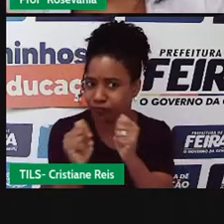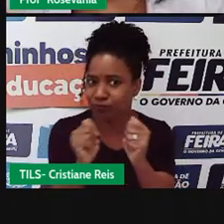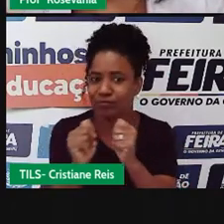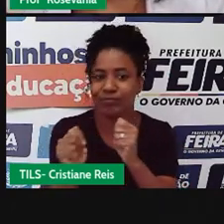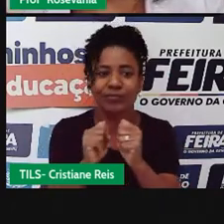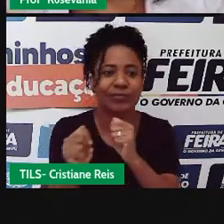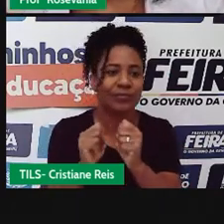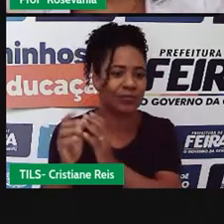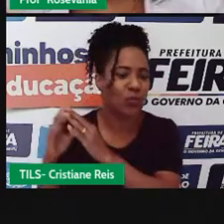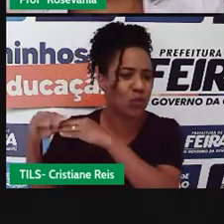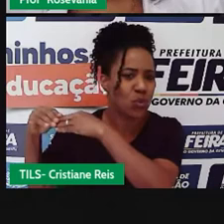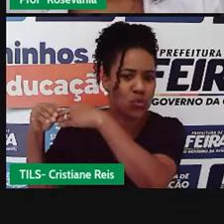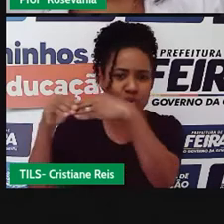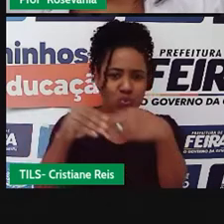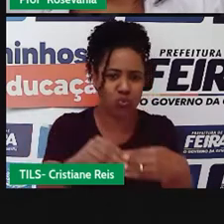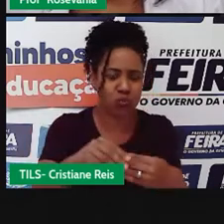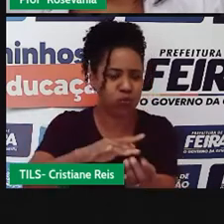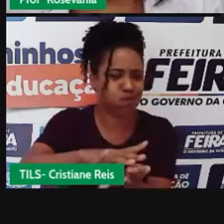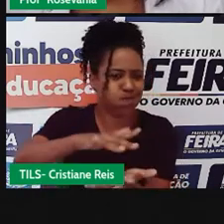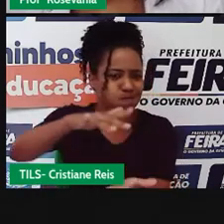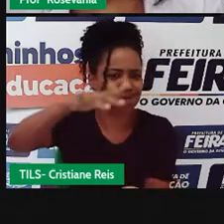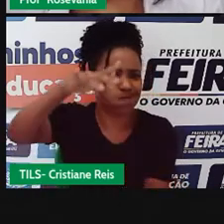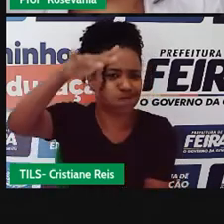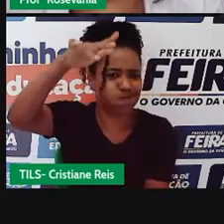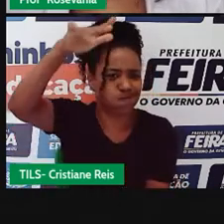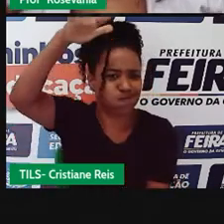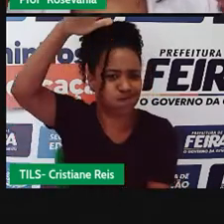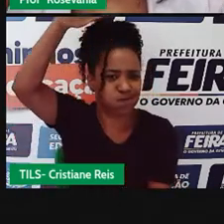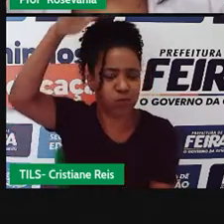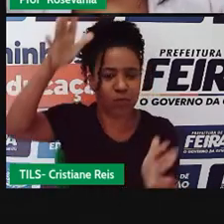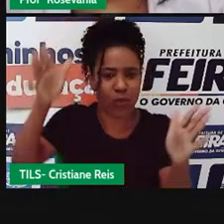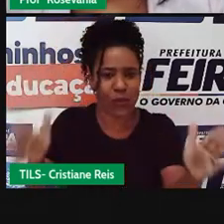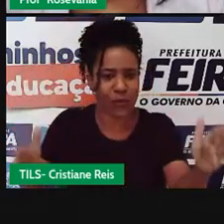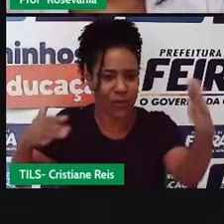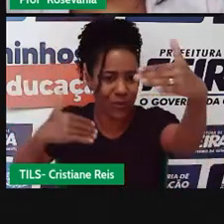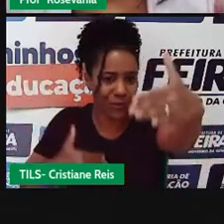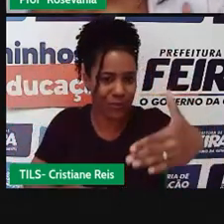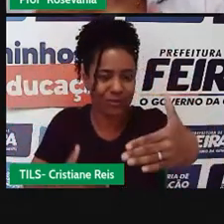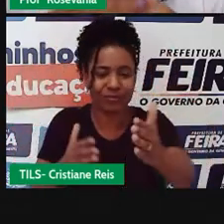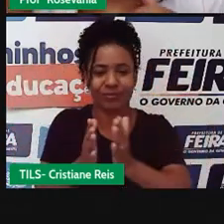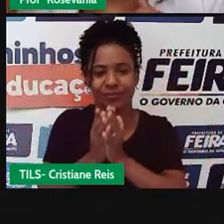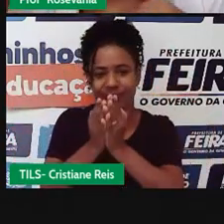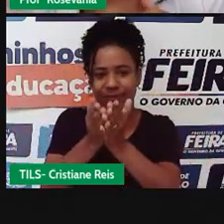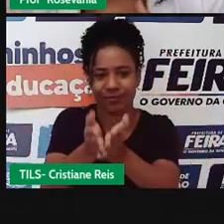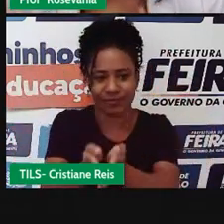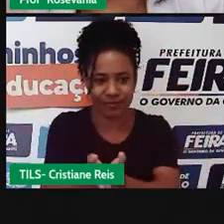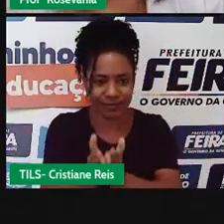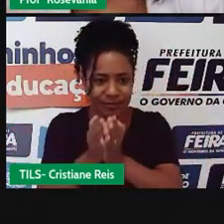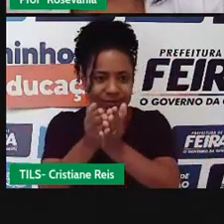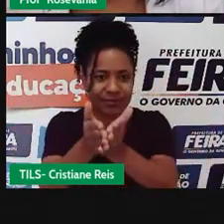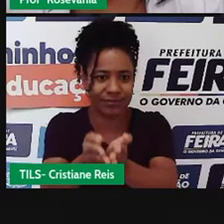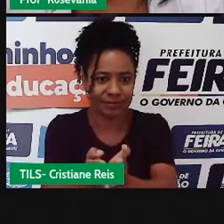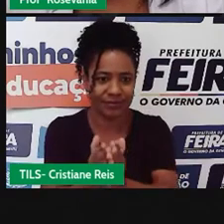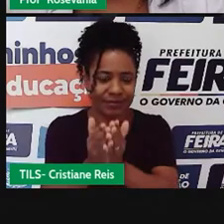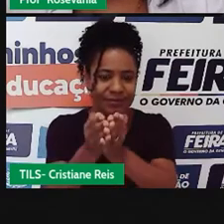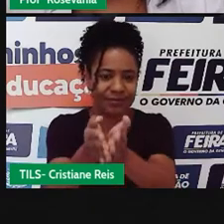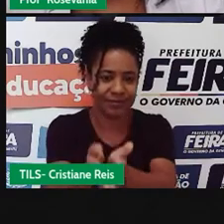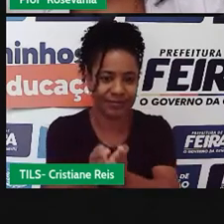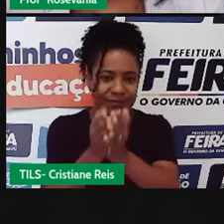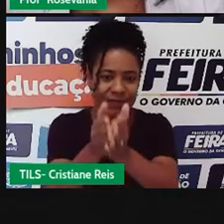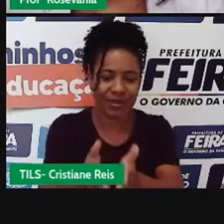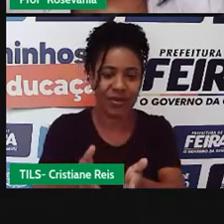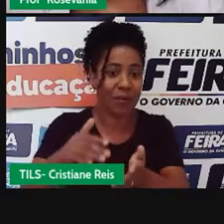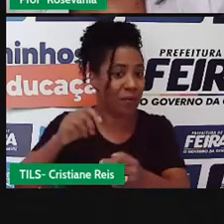compensação, levam uma quantidade enorme de mercadorias num espaço pequeno, que eles podem, né, ser